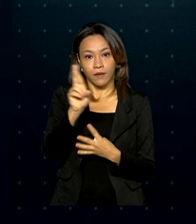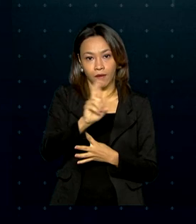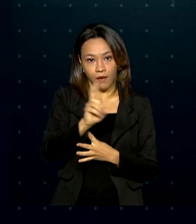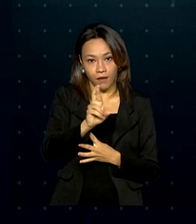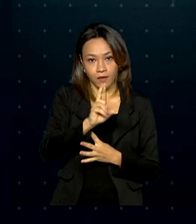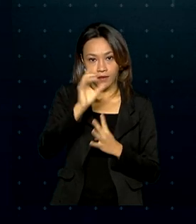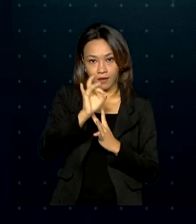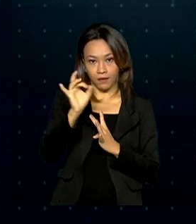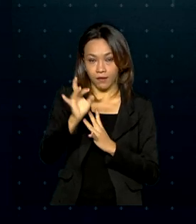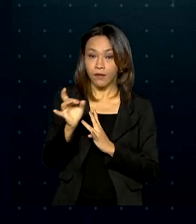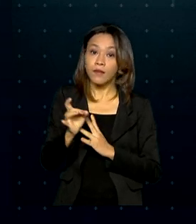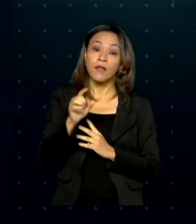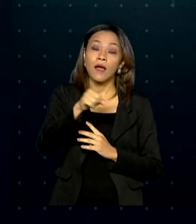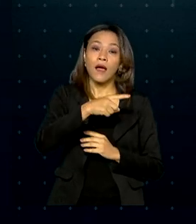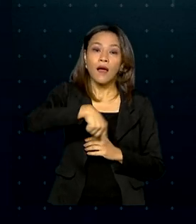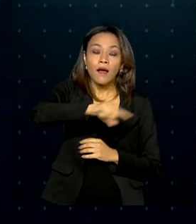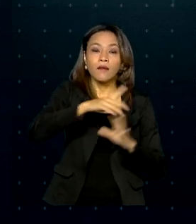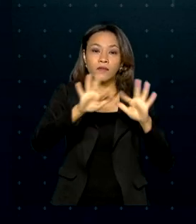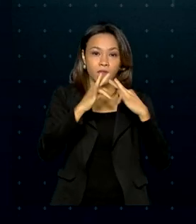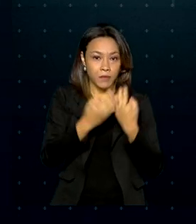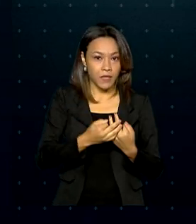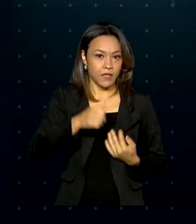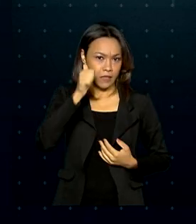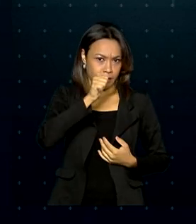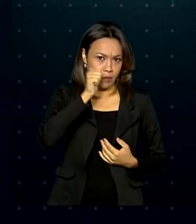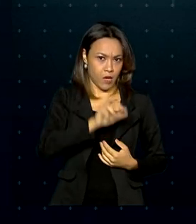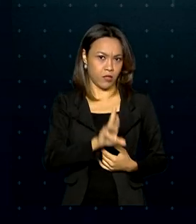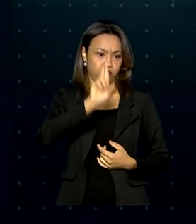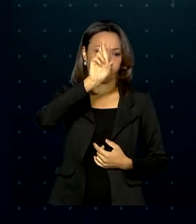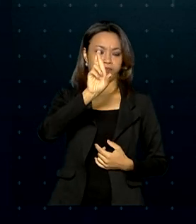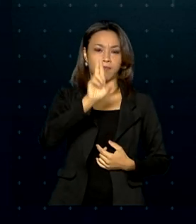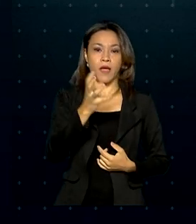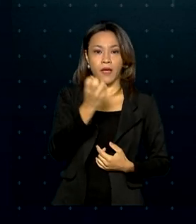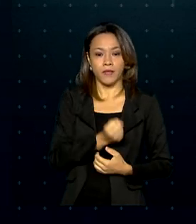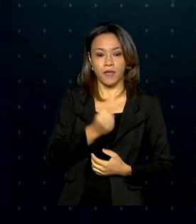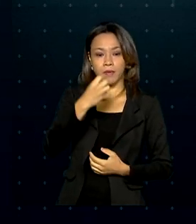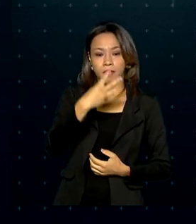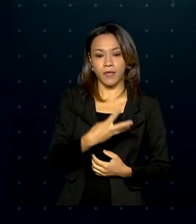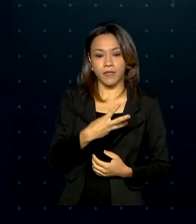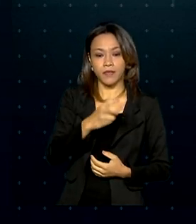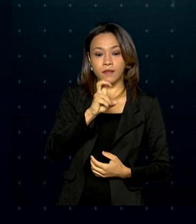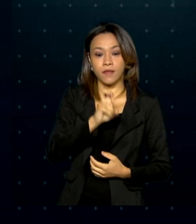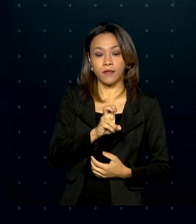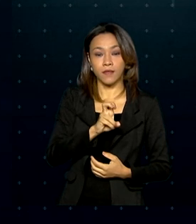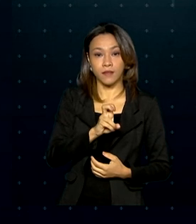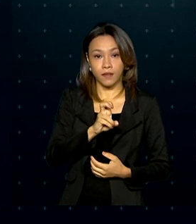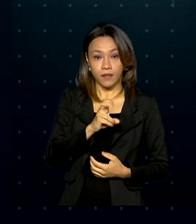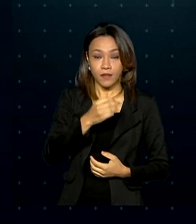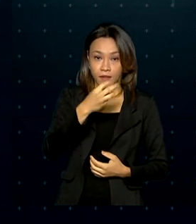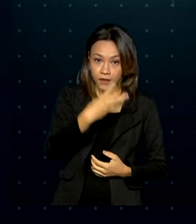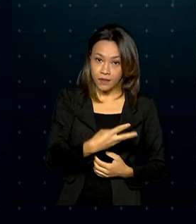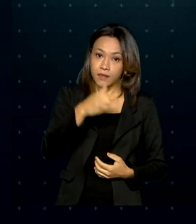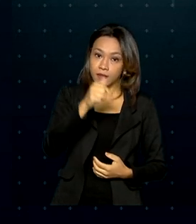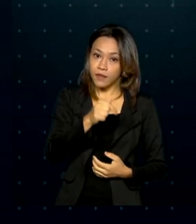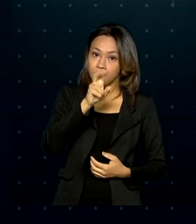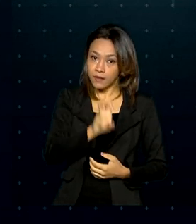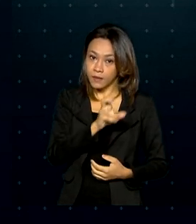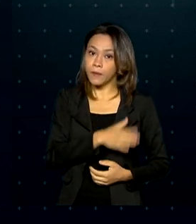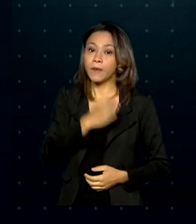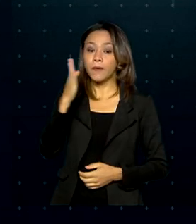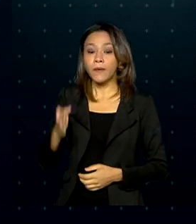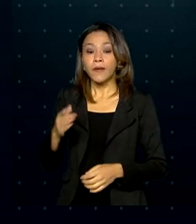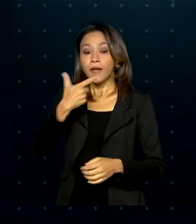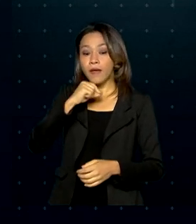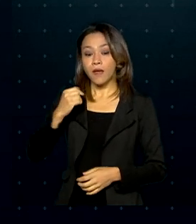As famílias chefiadas por mulheres recebem 375. Quem mora sozinho tem direito a